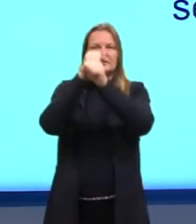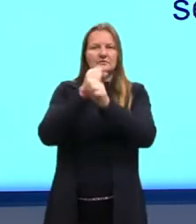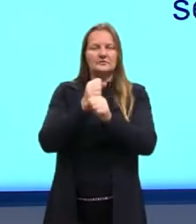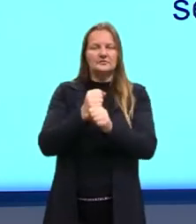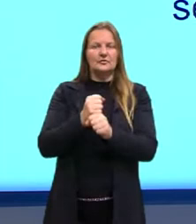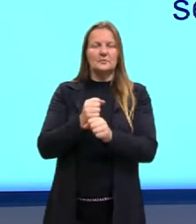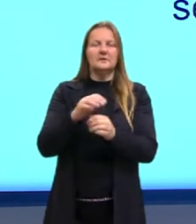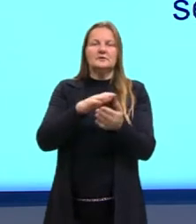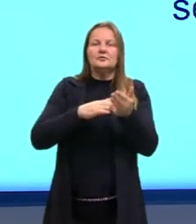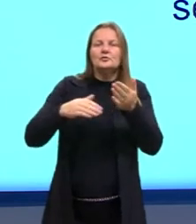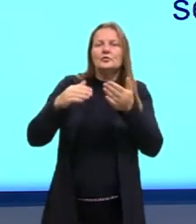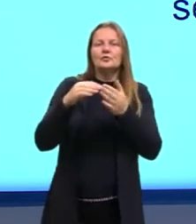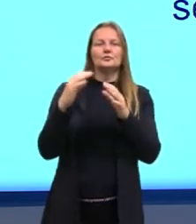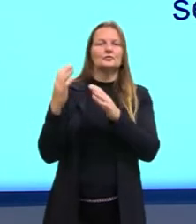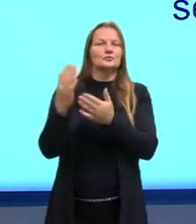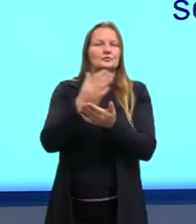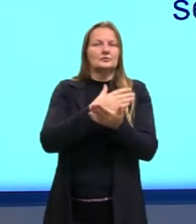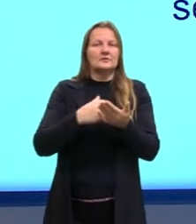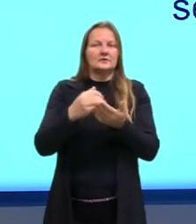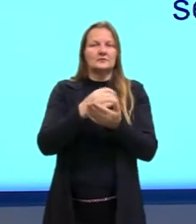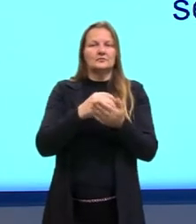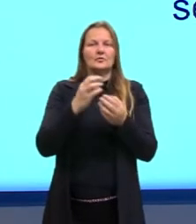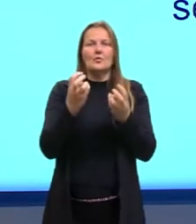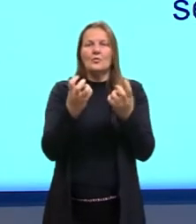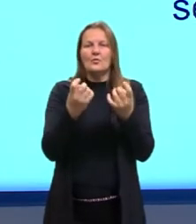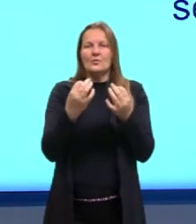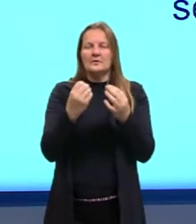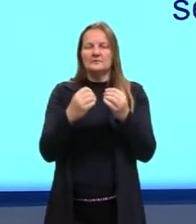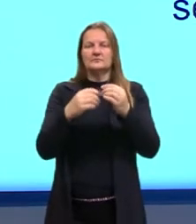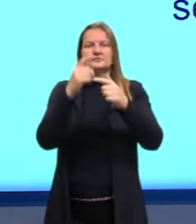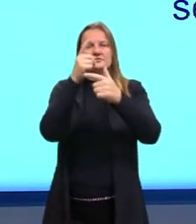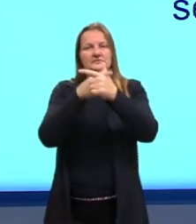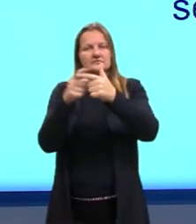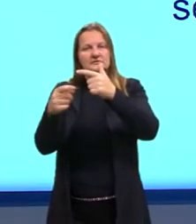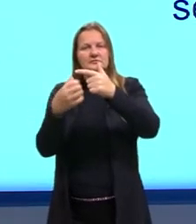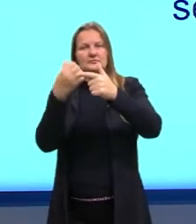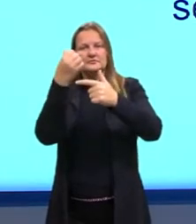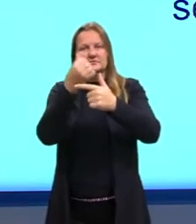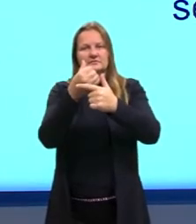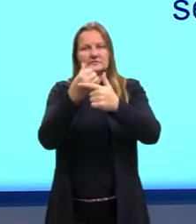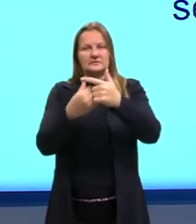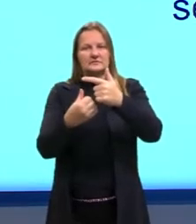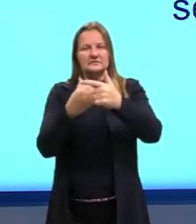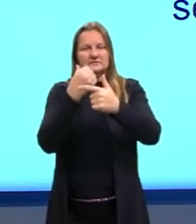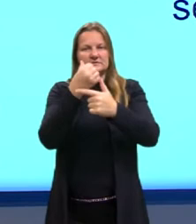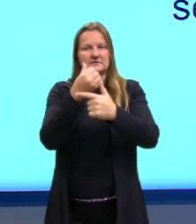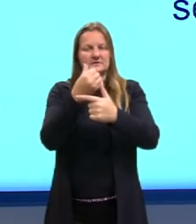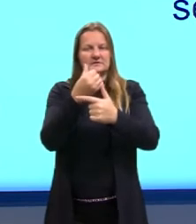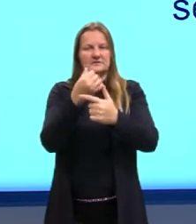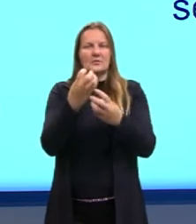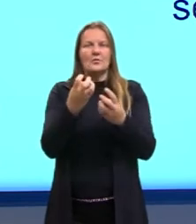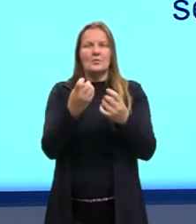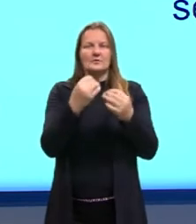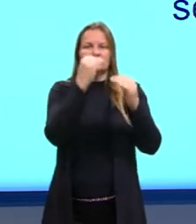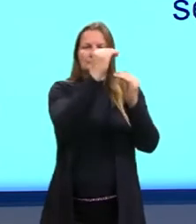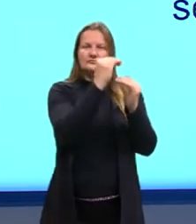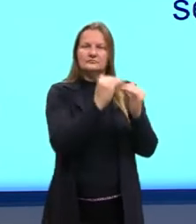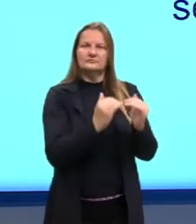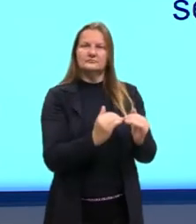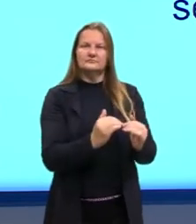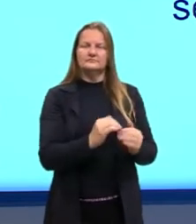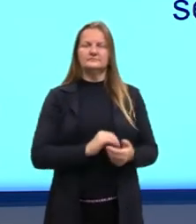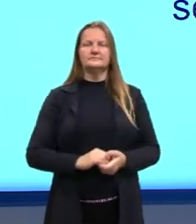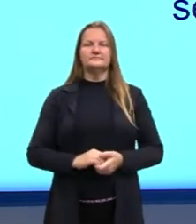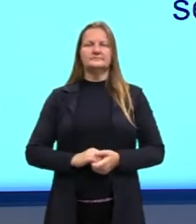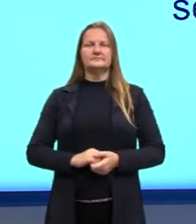os dados, a frequência, né, ou aqui, os pontos e dividir pelo número de partidas, pela